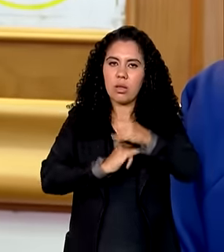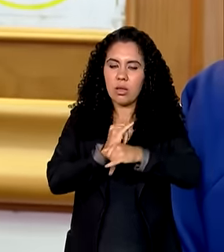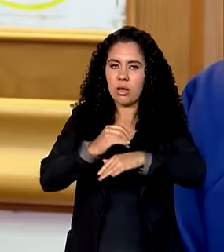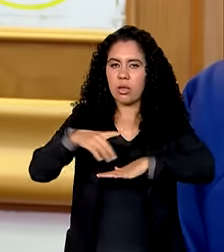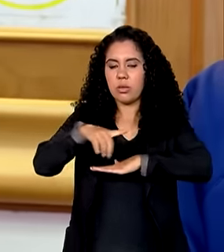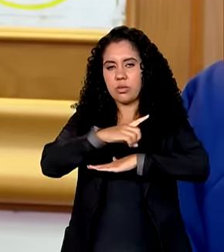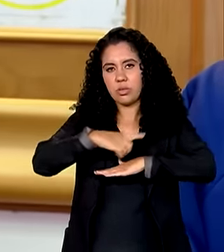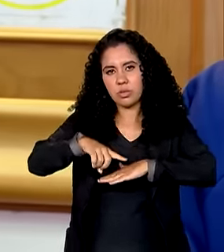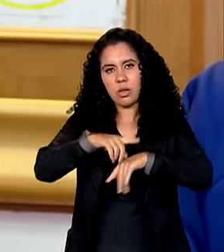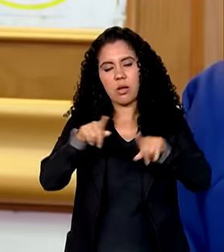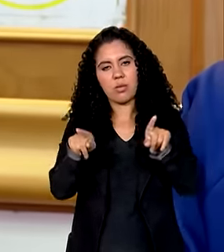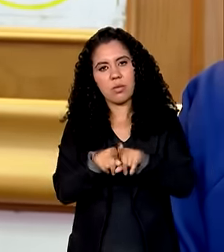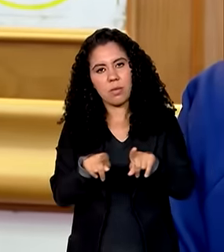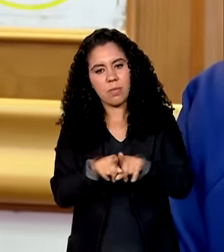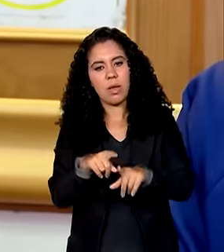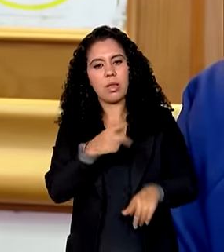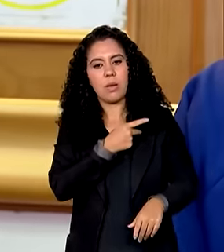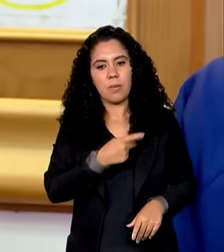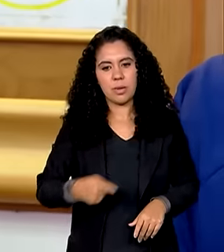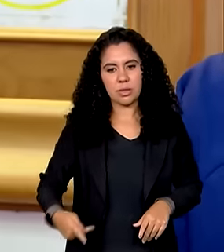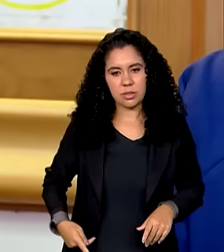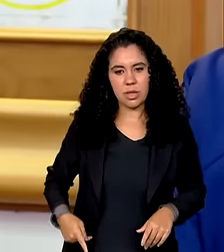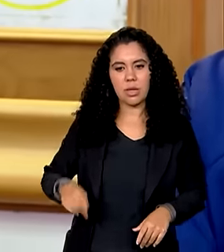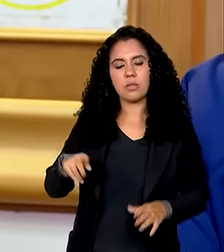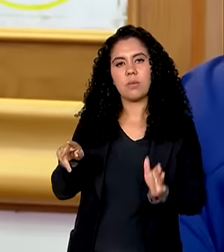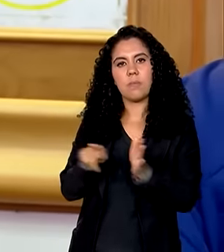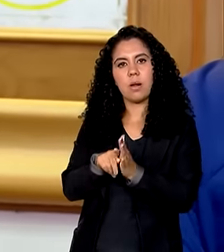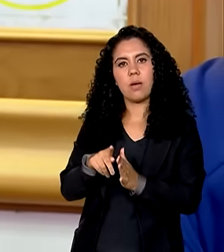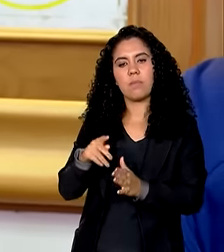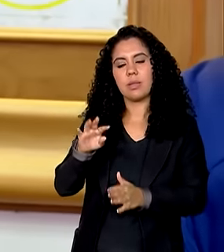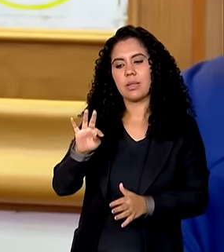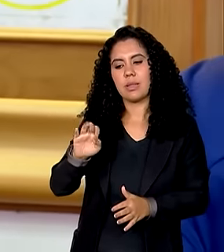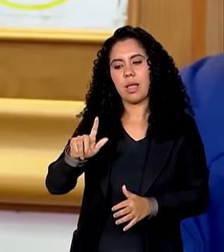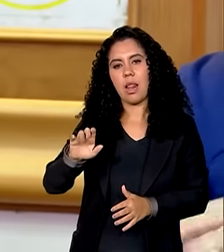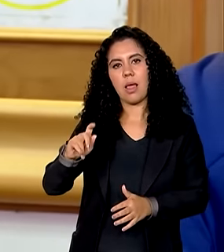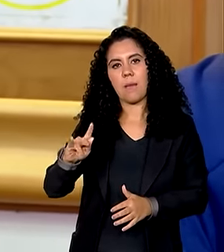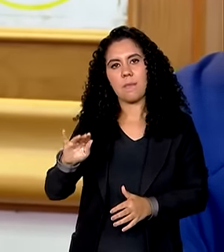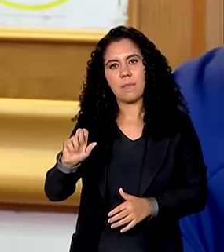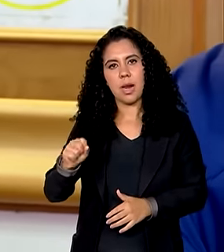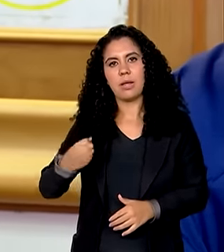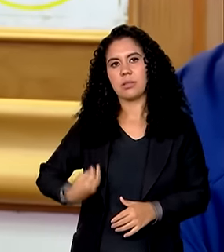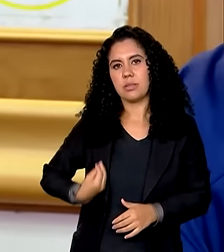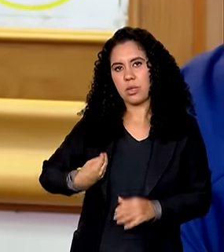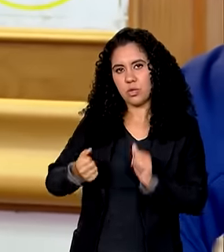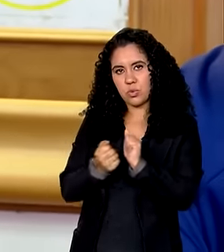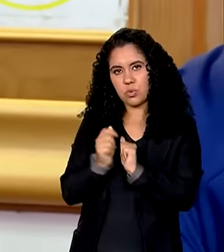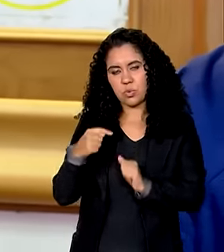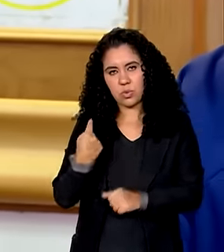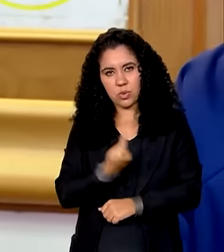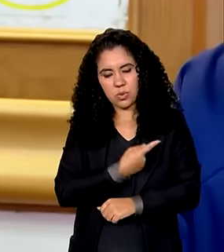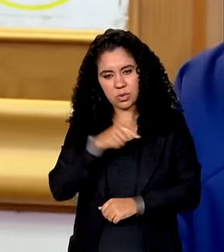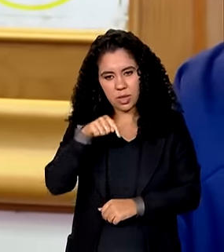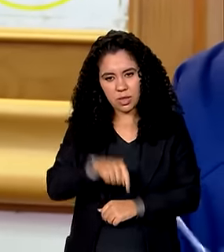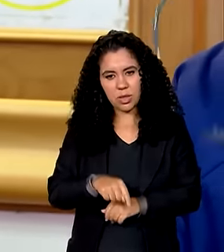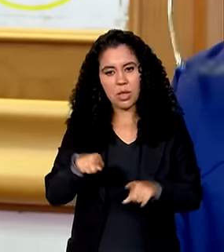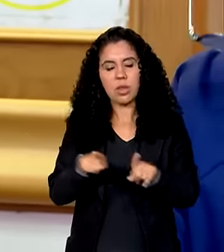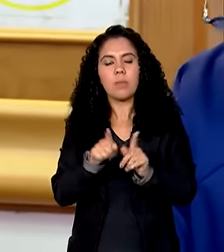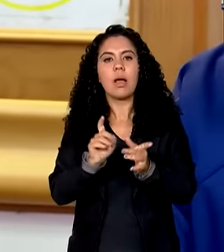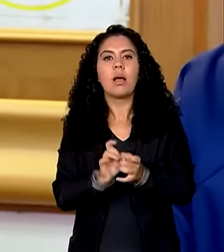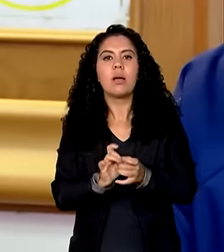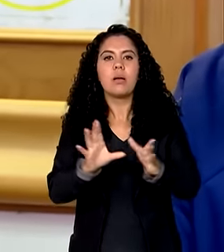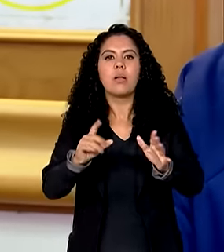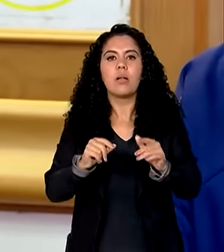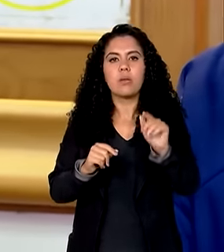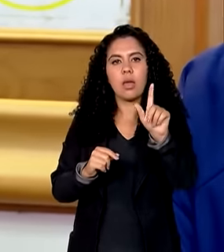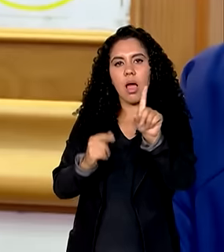presidente da Telebrás está junto conosco aqui na comitiva o Telebrás disponibilizou algumas antenas para conectividade